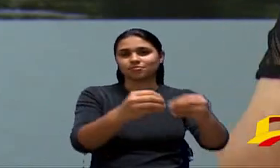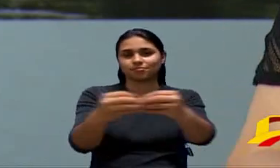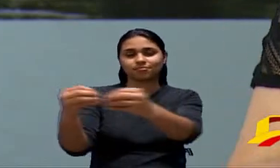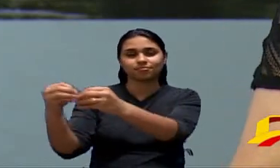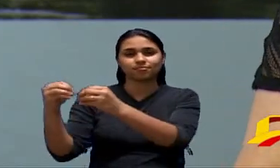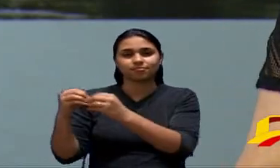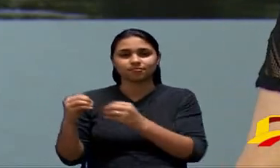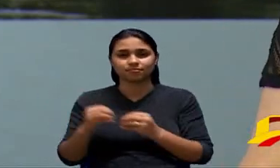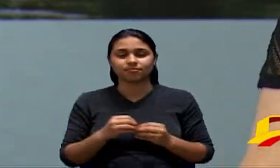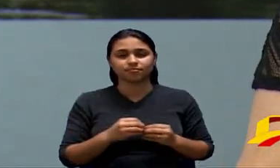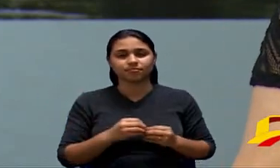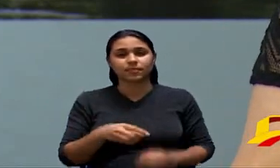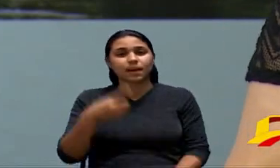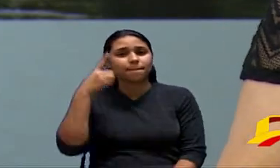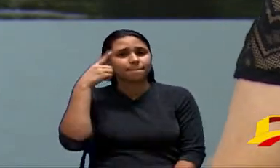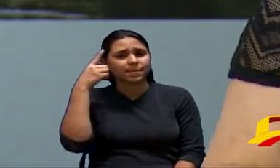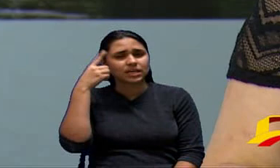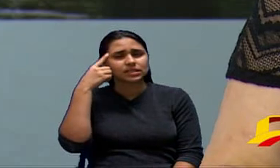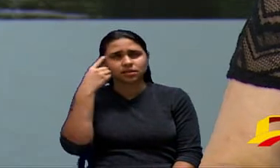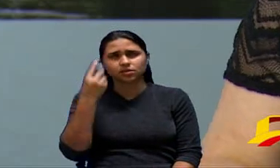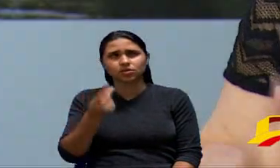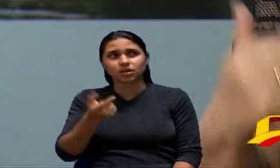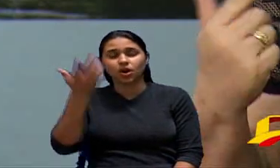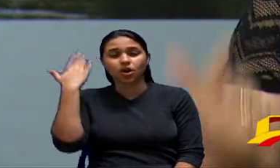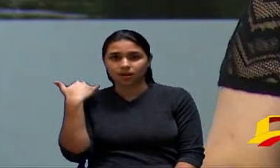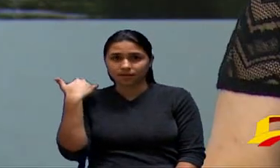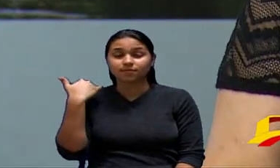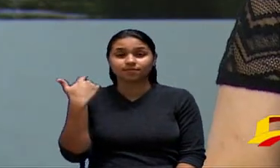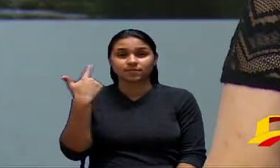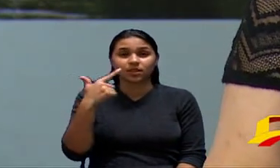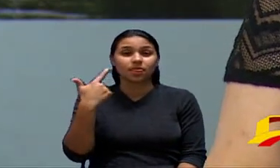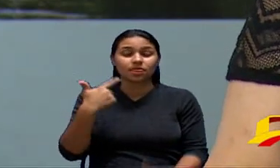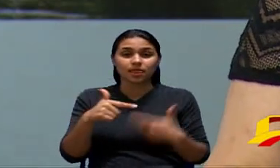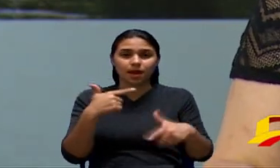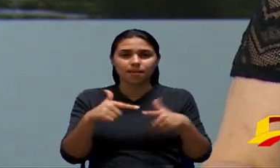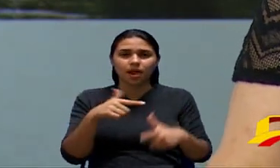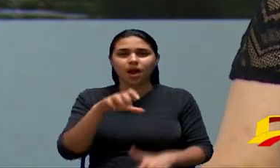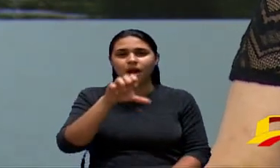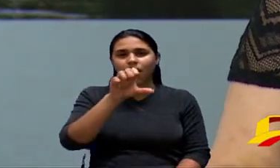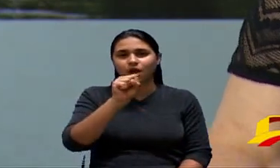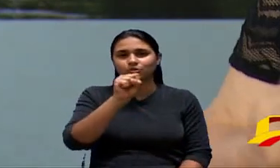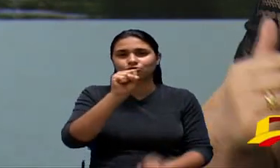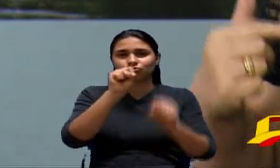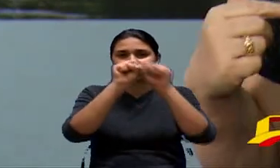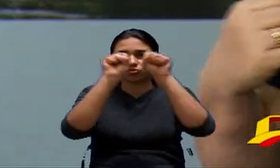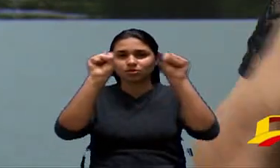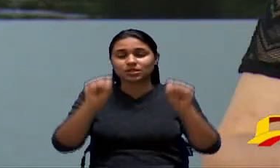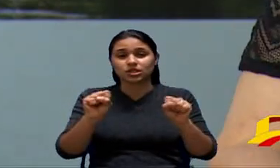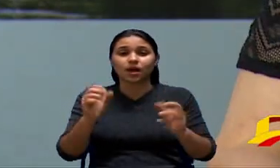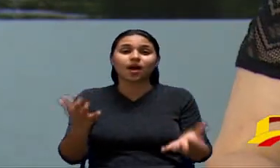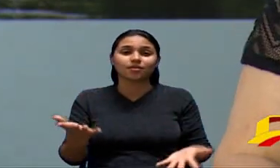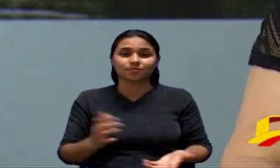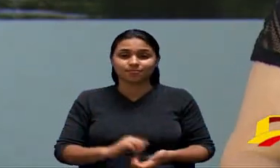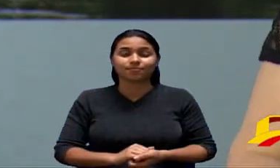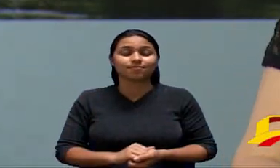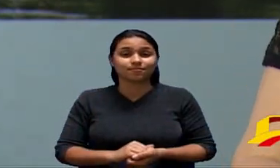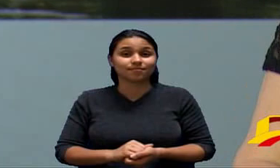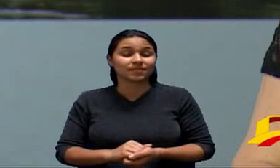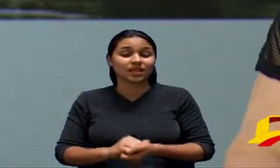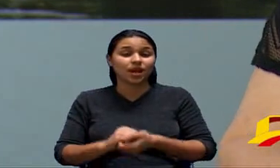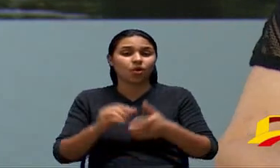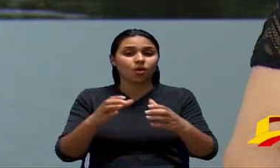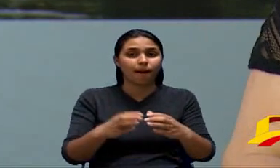na outra vez que estive no sindicato que ia na subsede Itapeva então a gente tem uma base muito